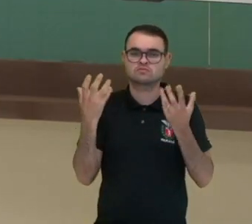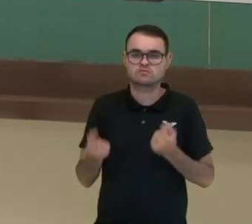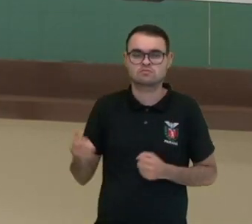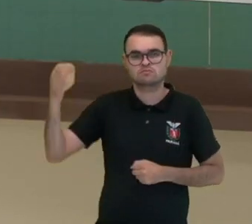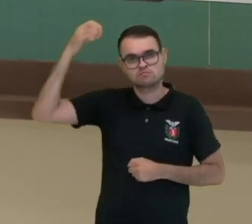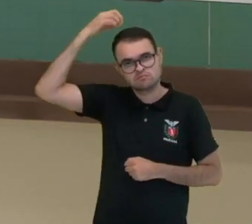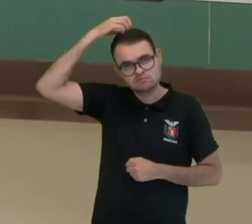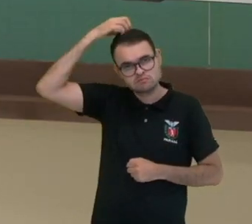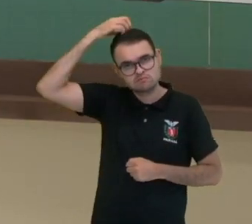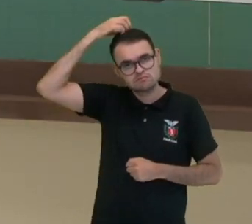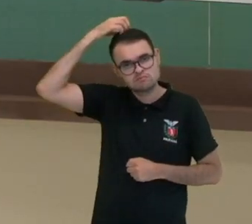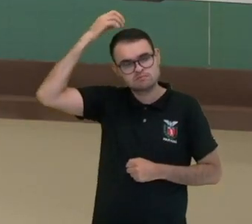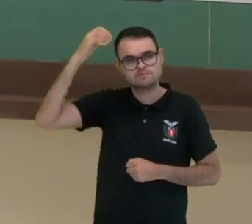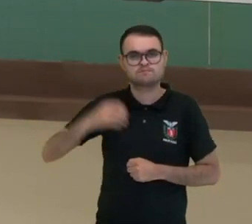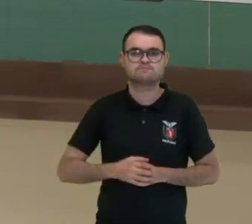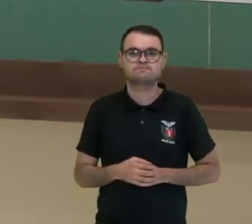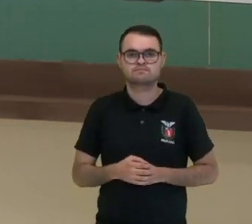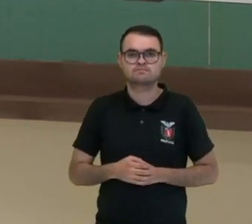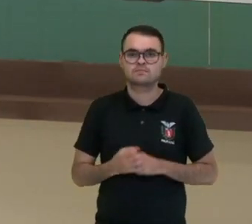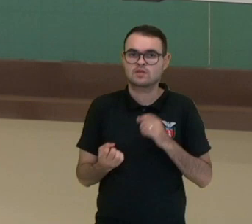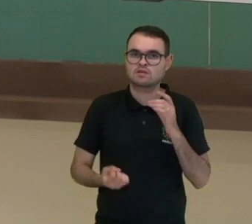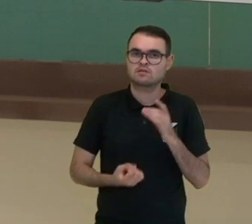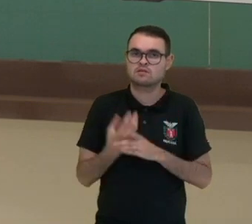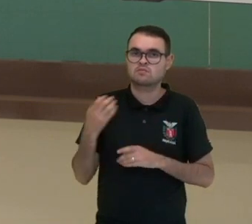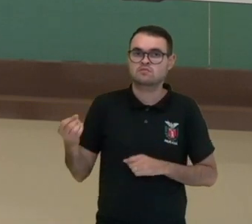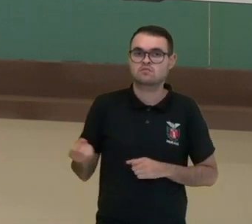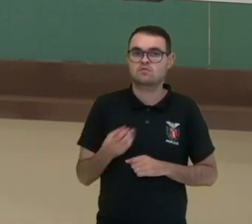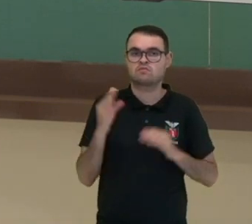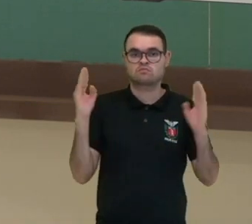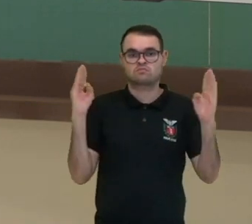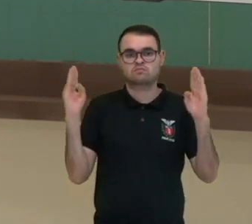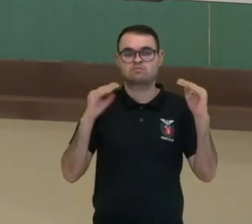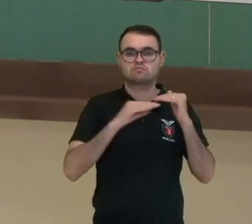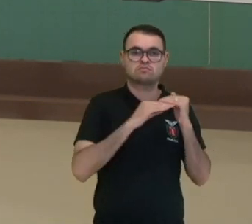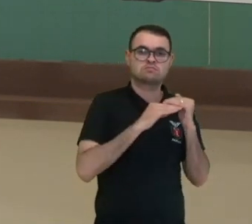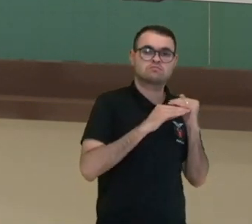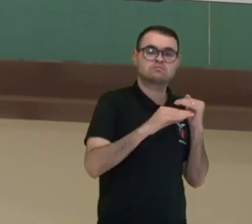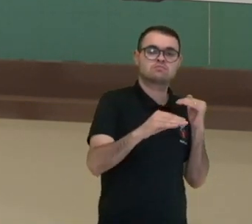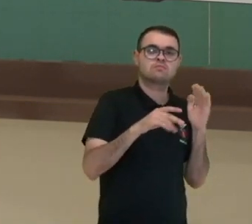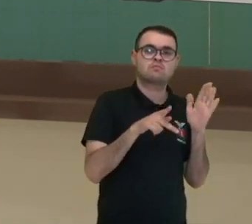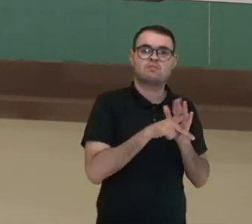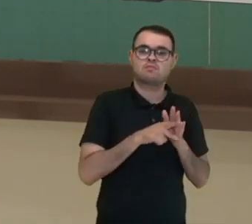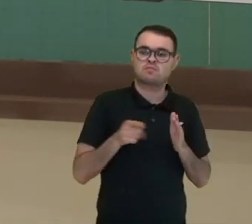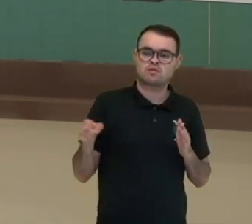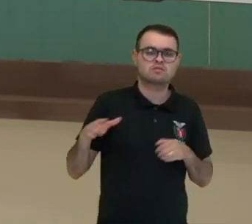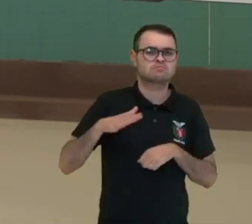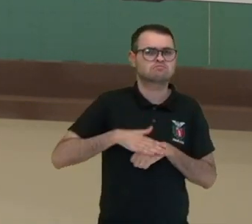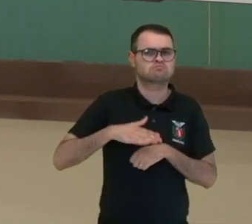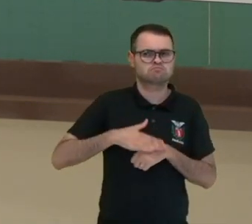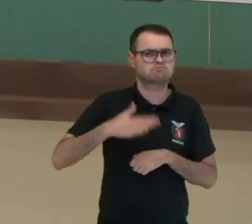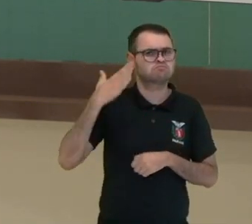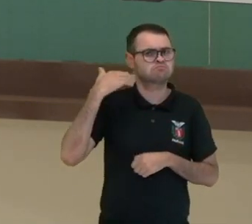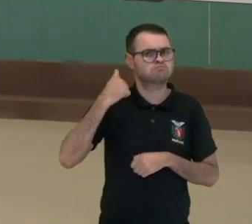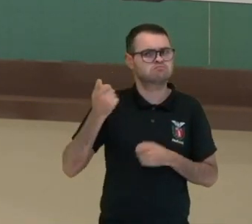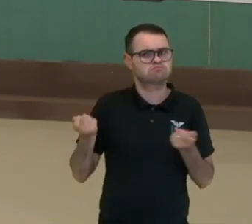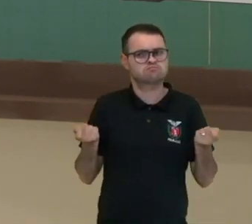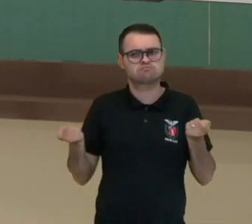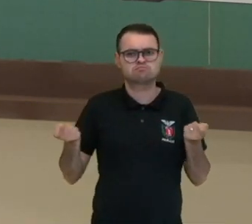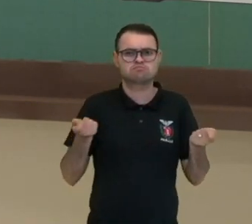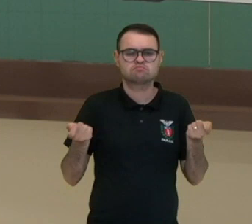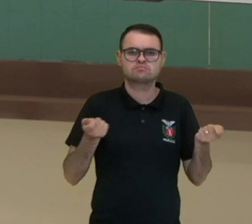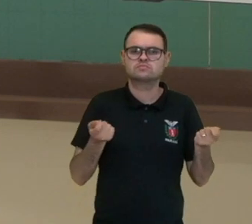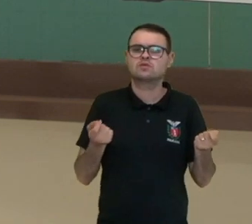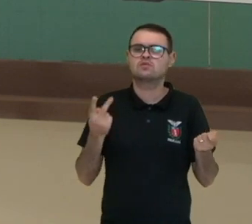brasileiro. E o que cria um longo período de estabilidade, através da habilidade de Dom Pedro II em administrar